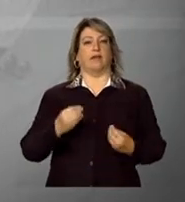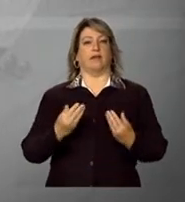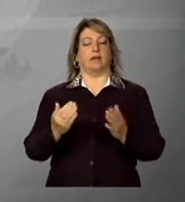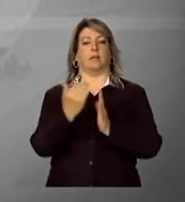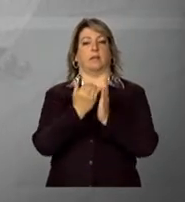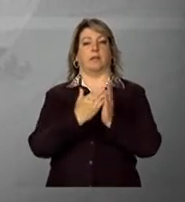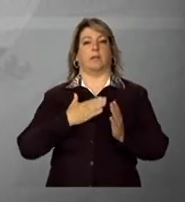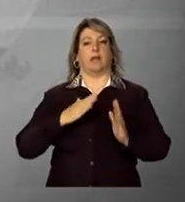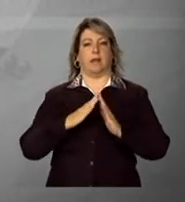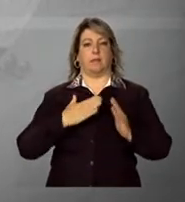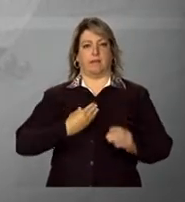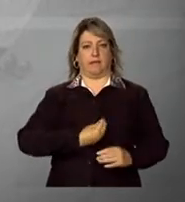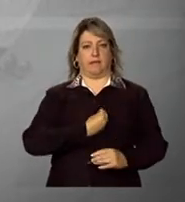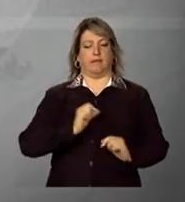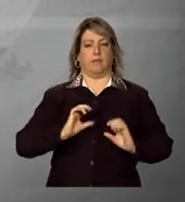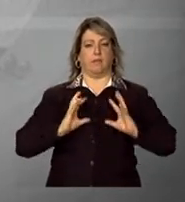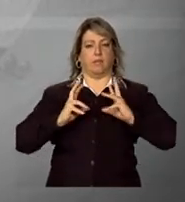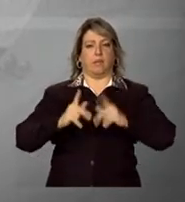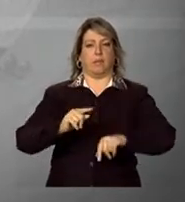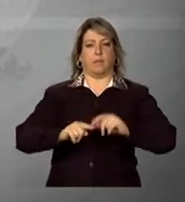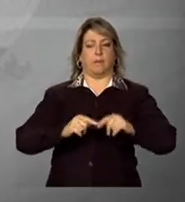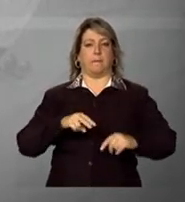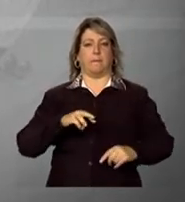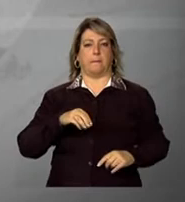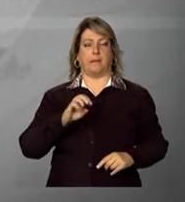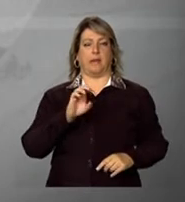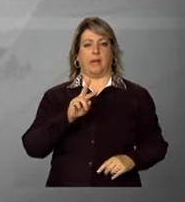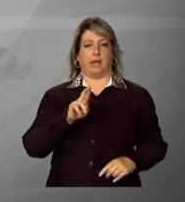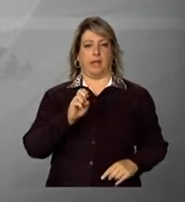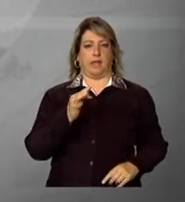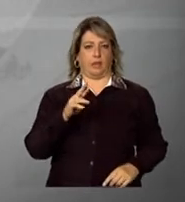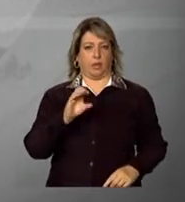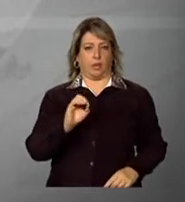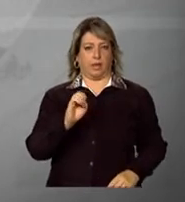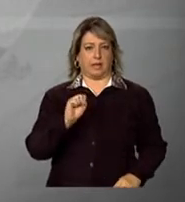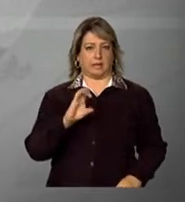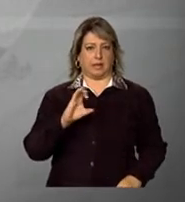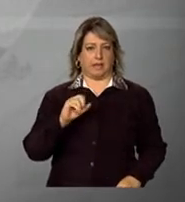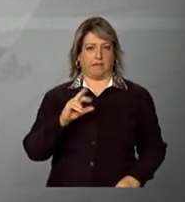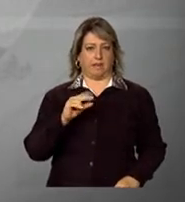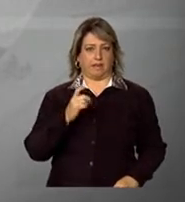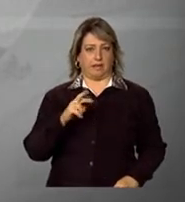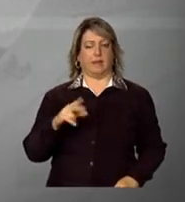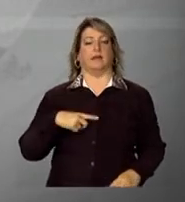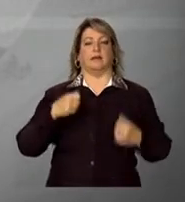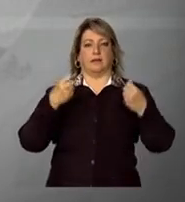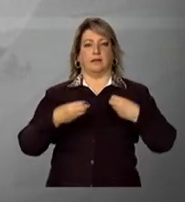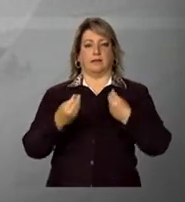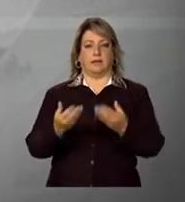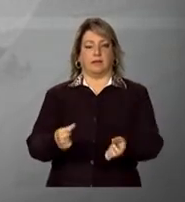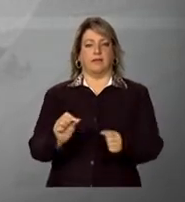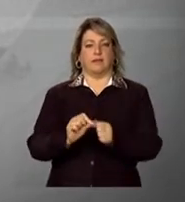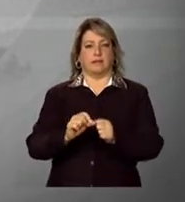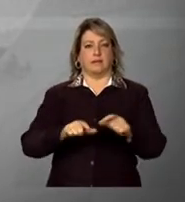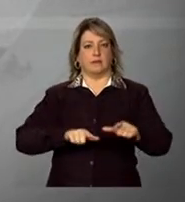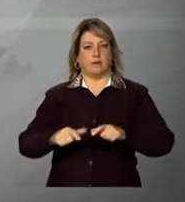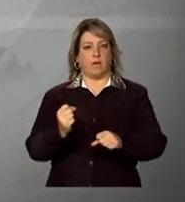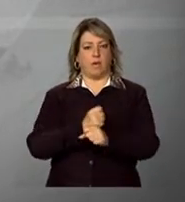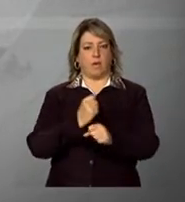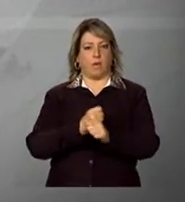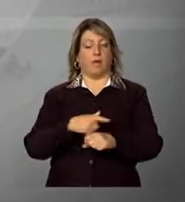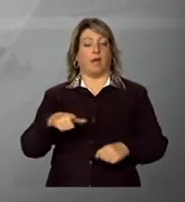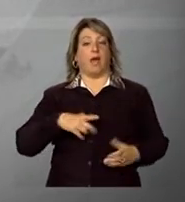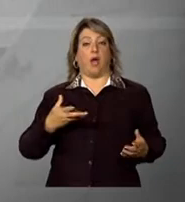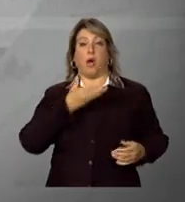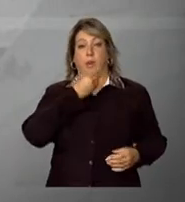e retroescavadeiras para reestruturar estradas vicinais. O repórter Paulo La Sálvia tem outras informações ao vivo de